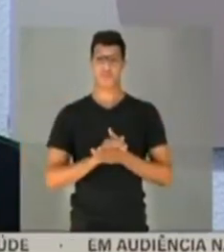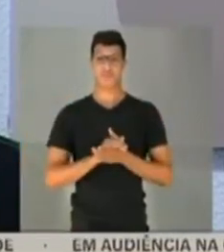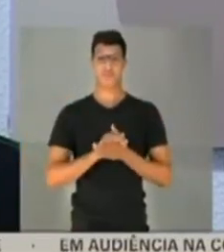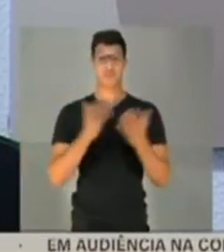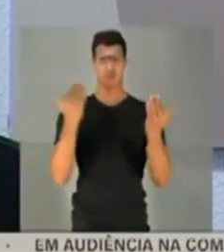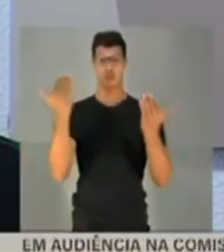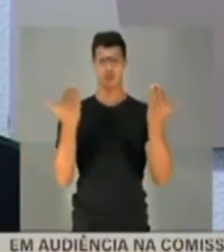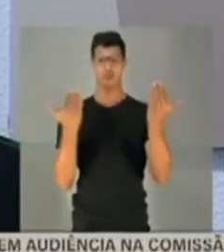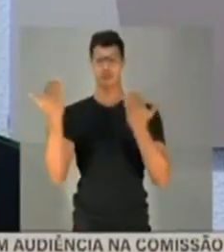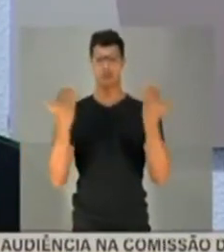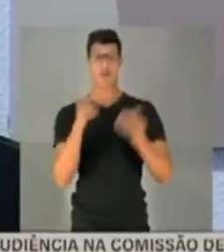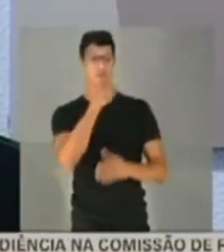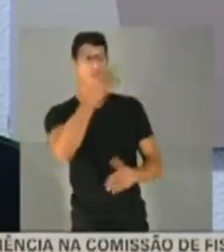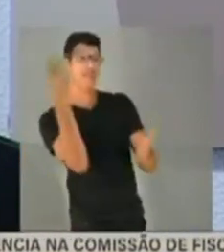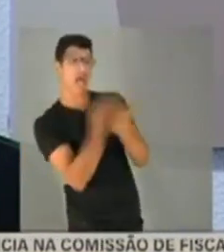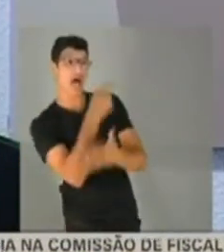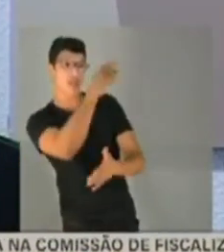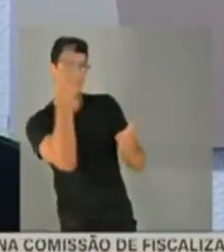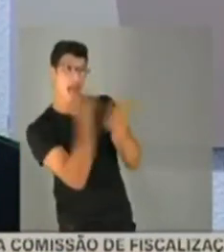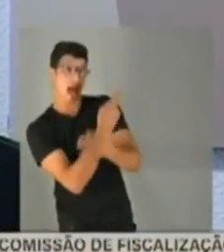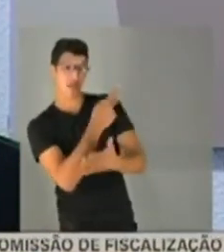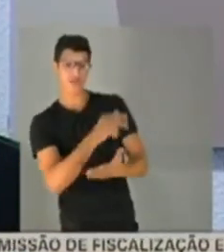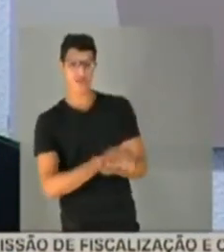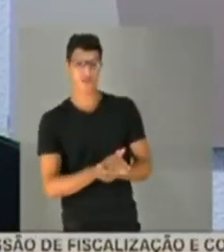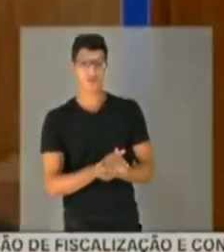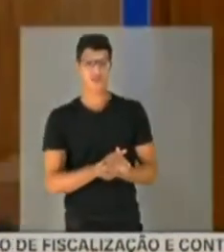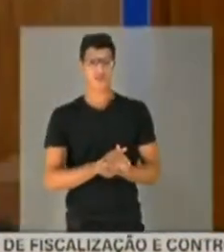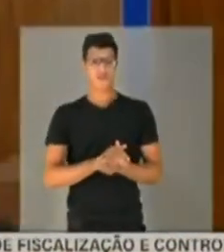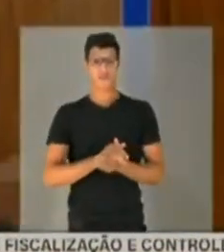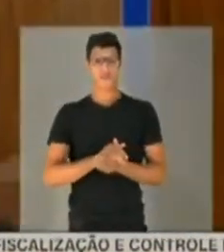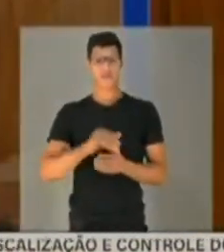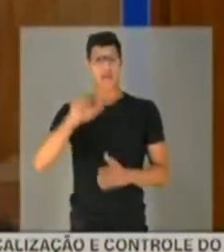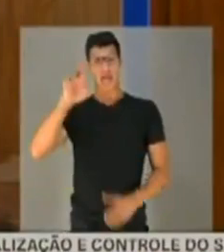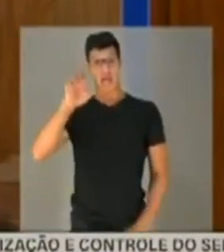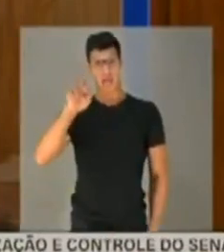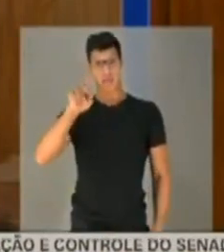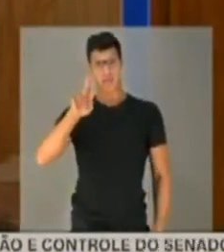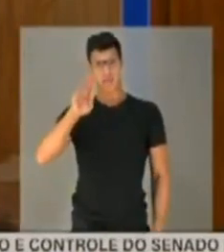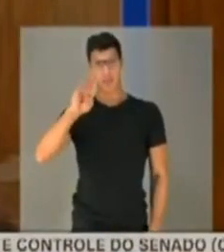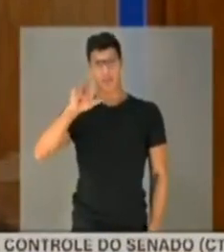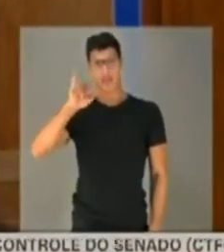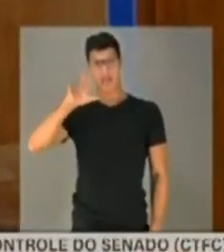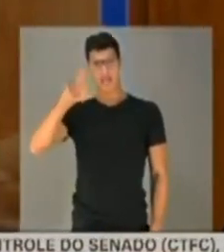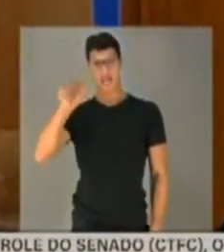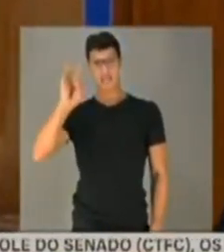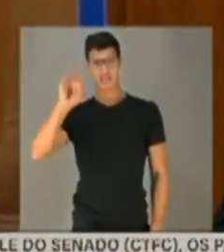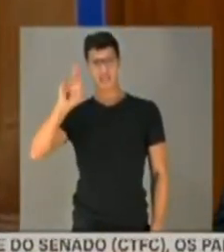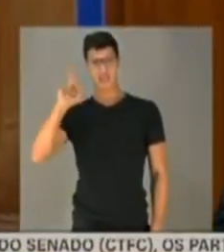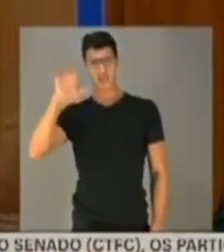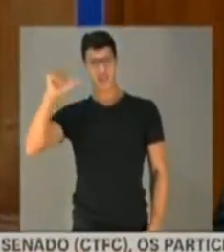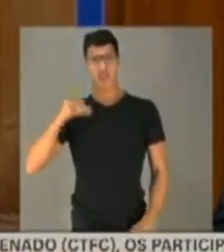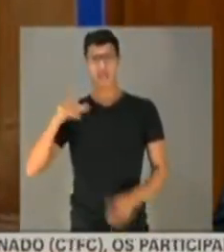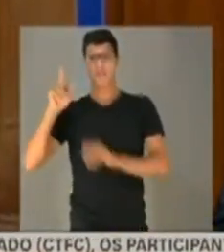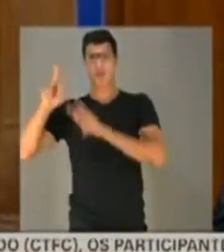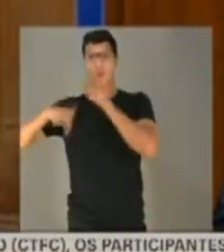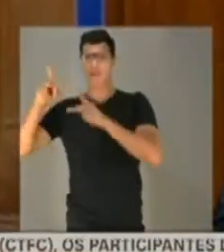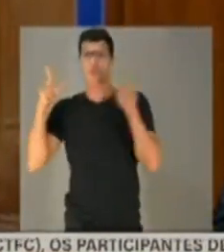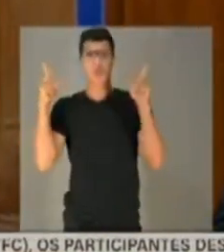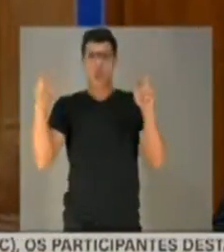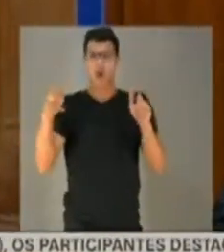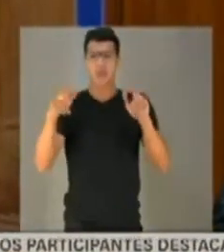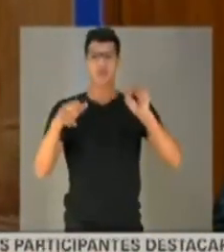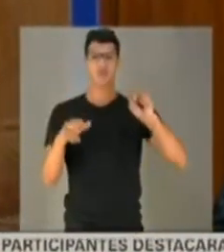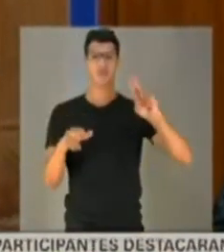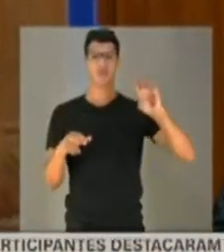Compare a Suécia... O está errado. O senhor está errado. A República Checa tem a mesma população da Suécia. Na Suécia morreu